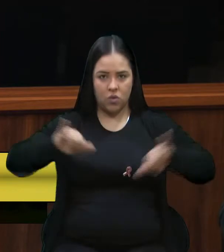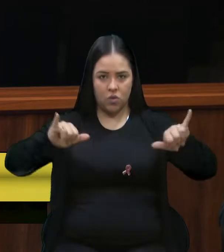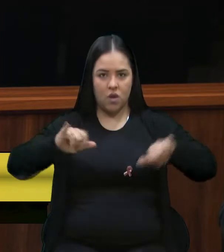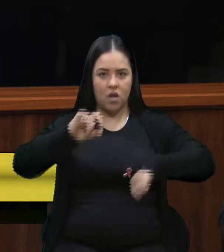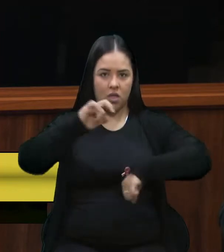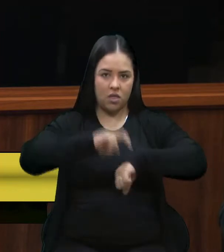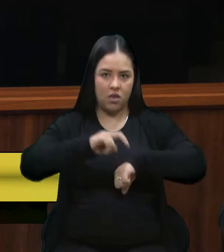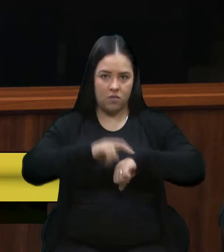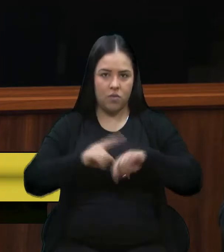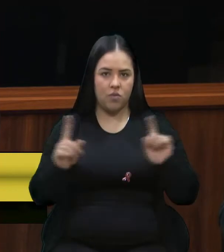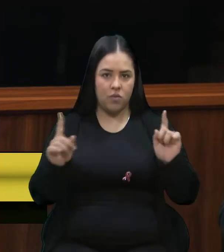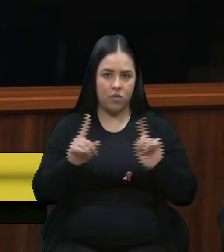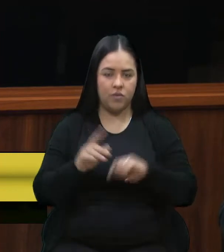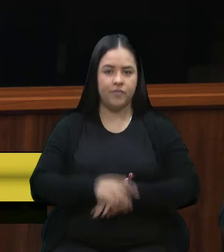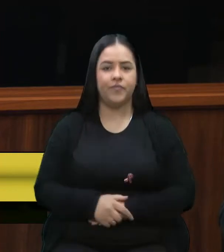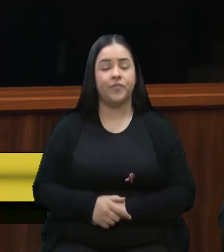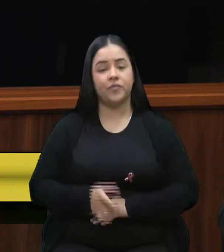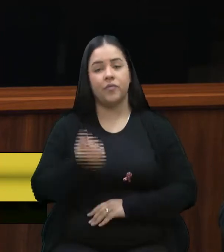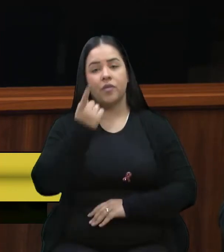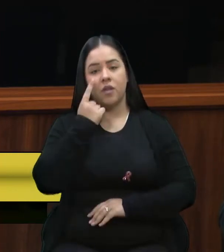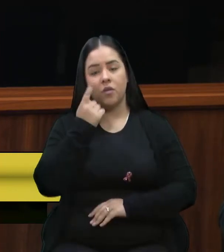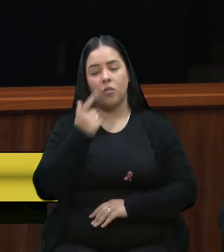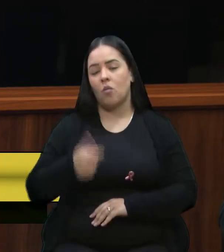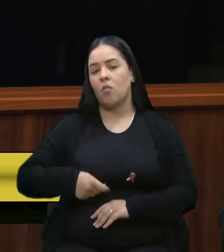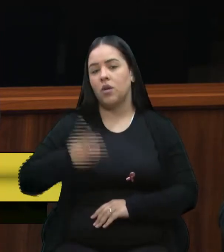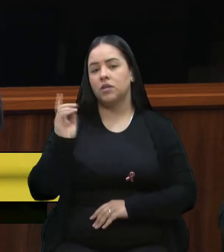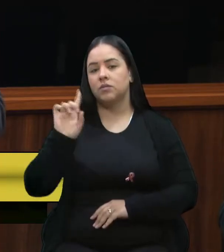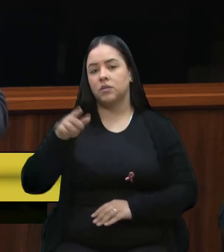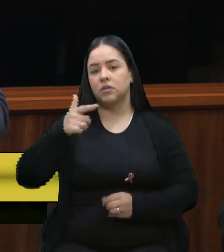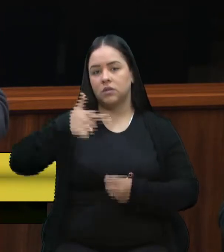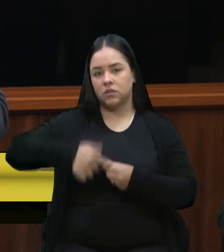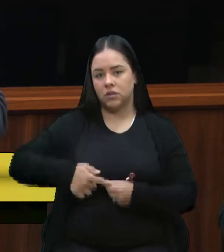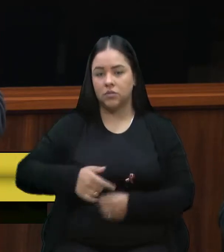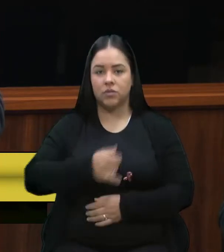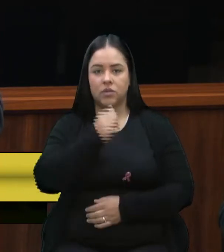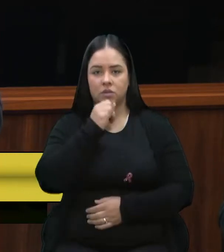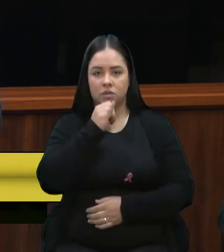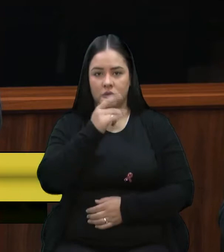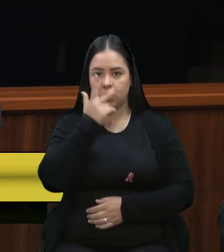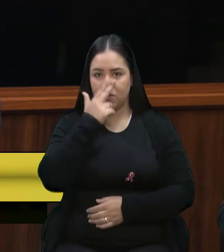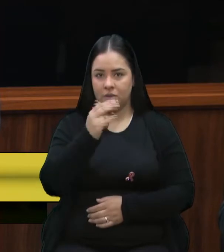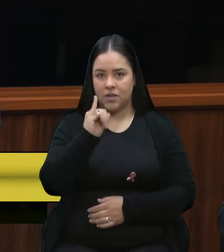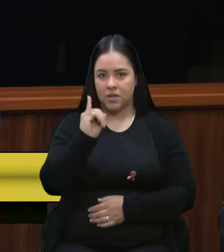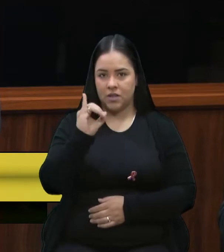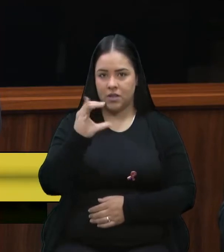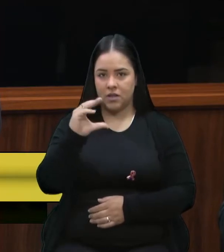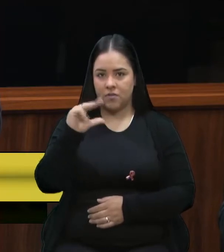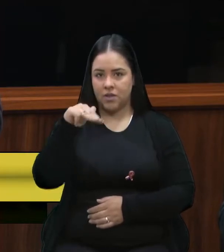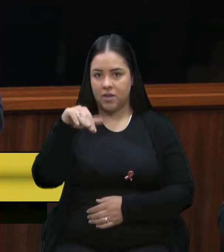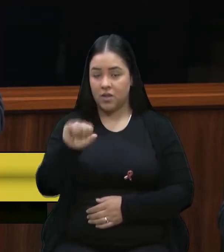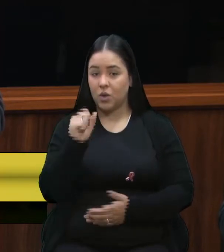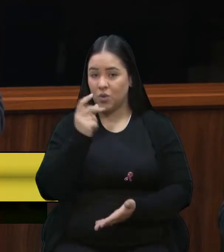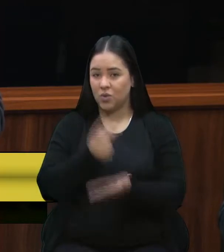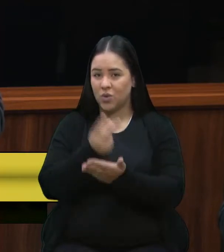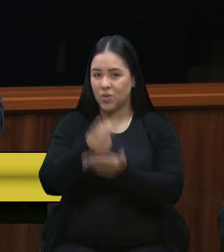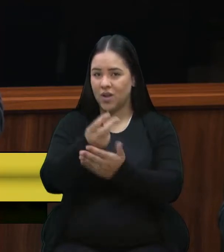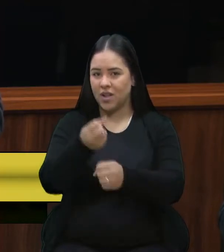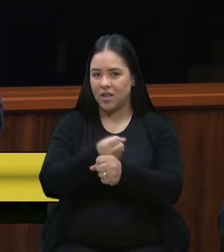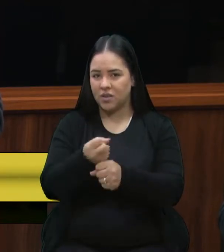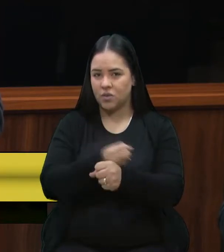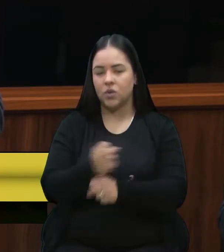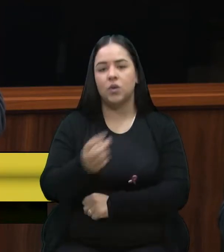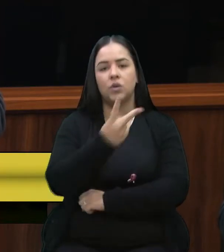E pegando o preço da gasolina, por exemplo, com esse mesmo ICMS que se mantém já há anos. Por exemplo, em